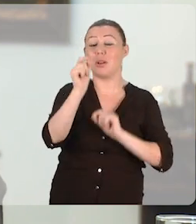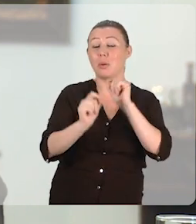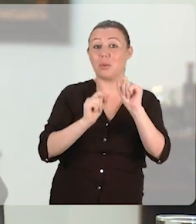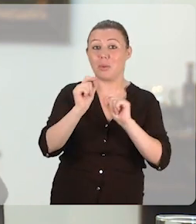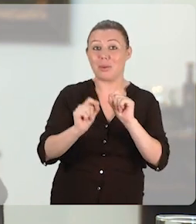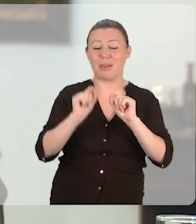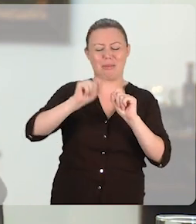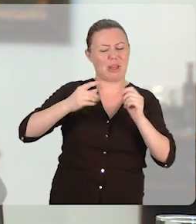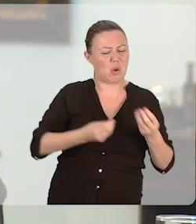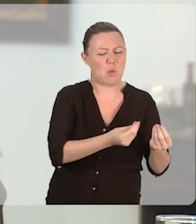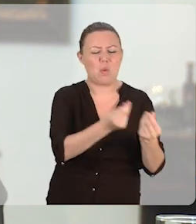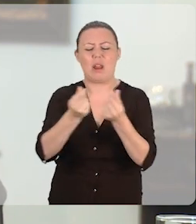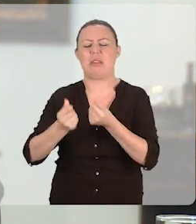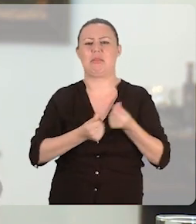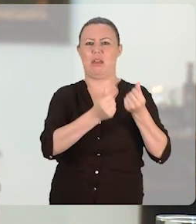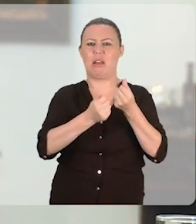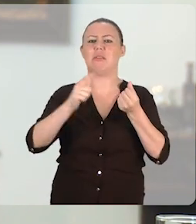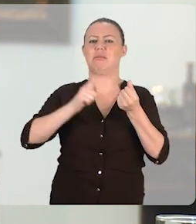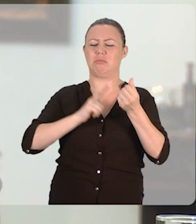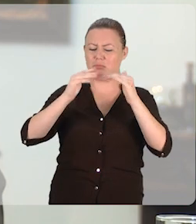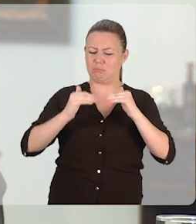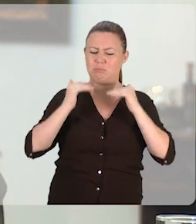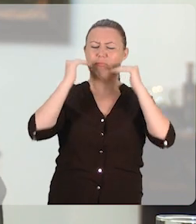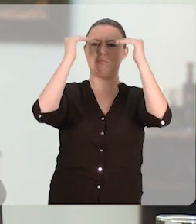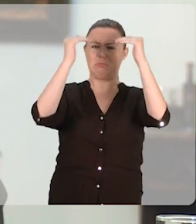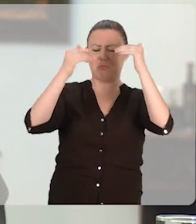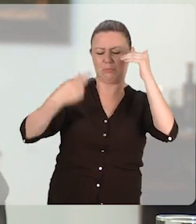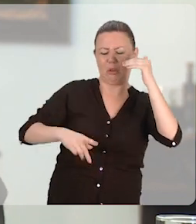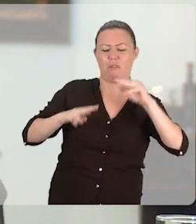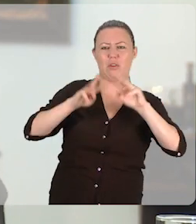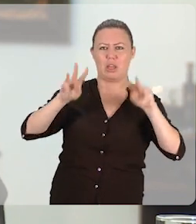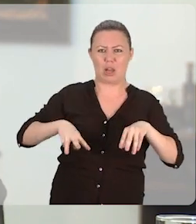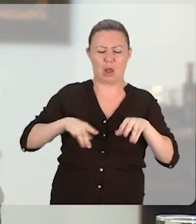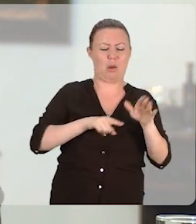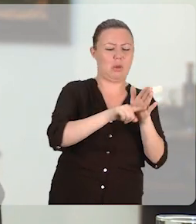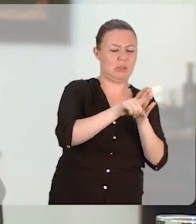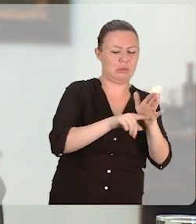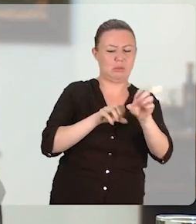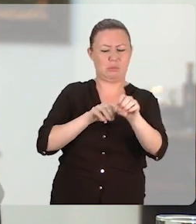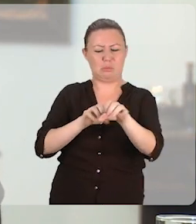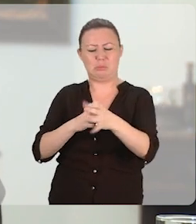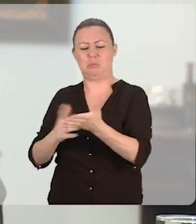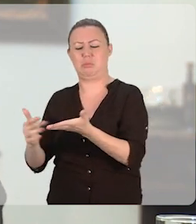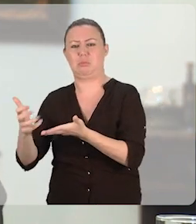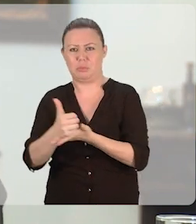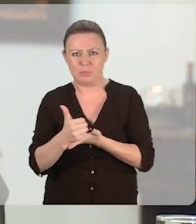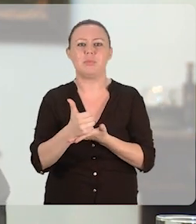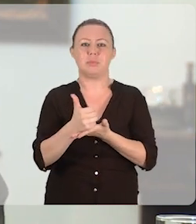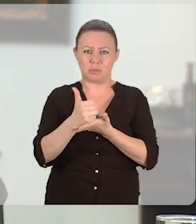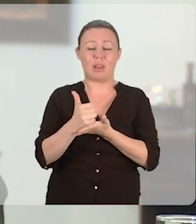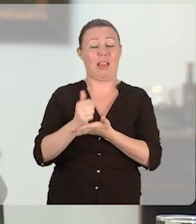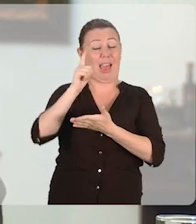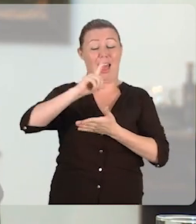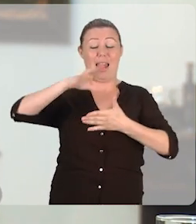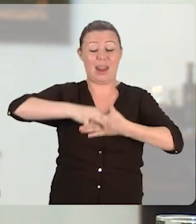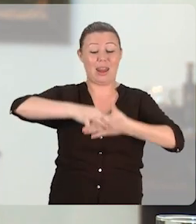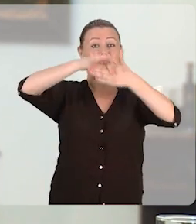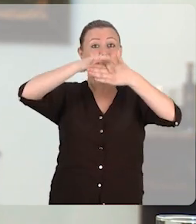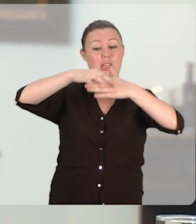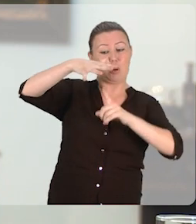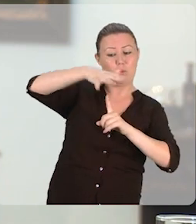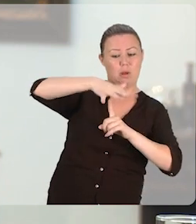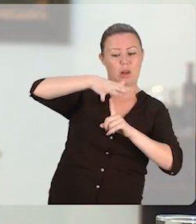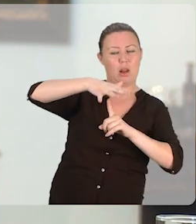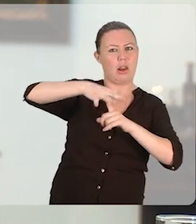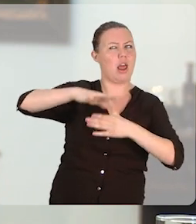é de qualidade e de excelência, seja no ensino, na pesquisa, na extensão. É uma instituição líder no Estado do Paraná e